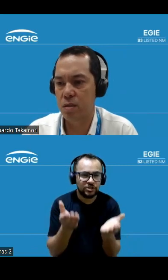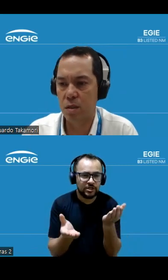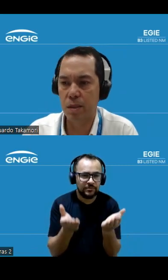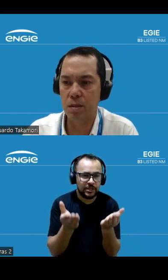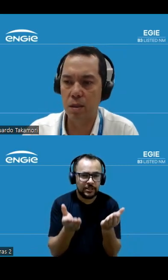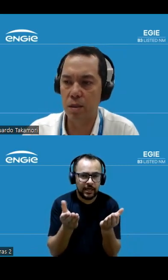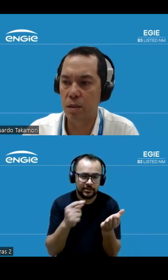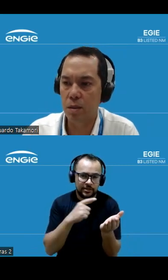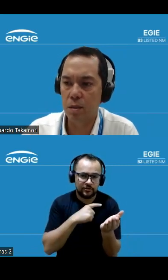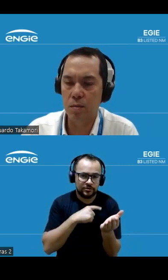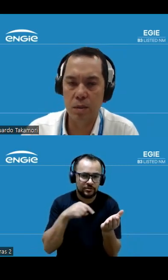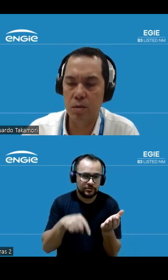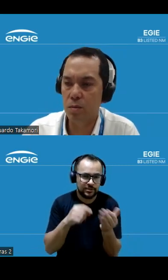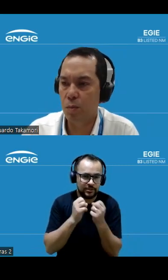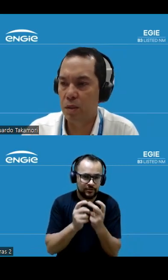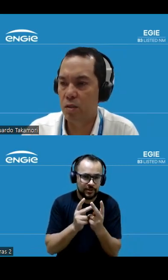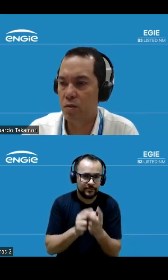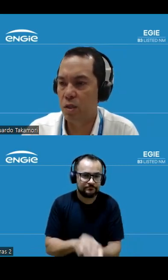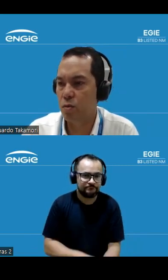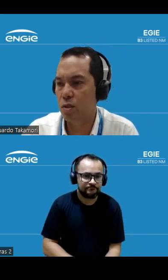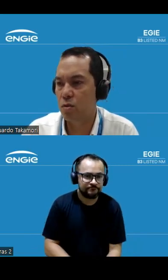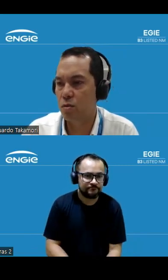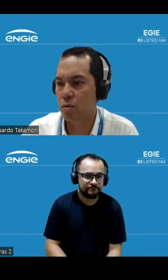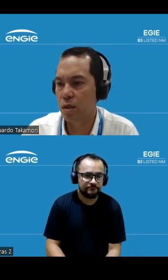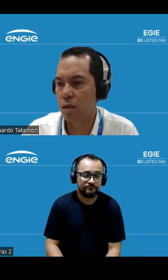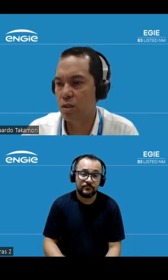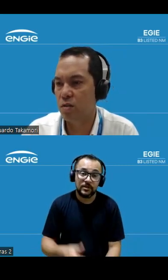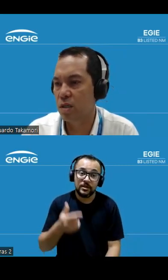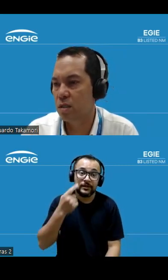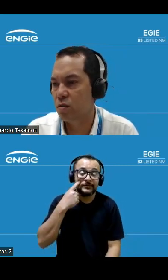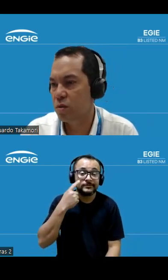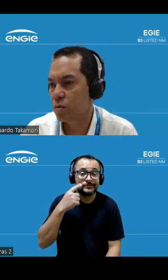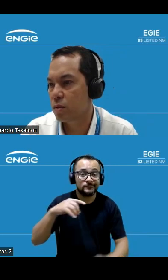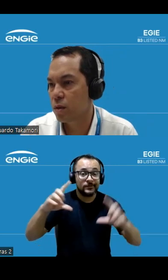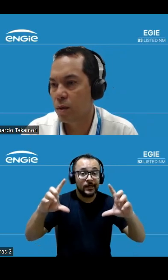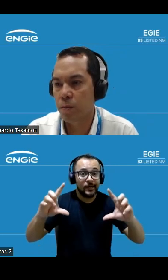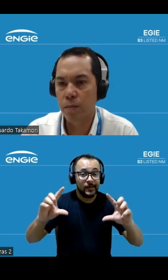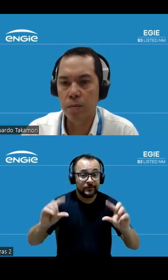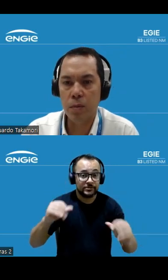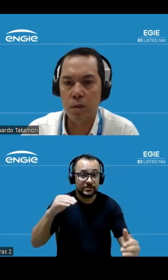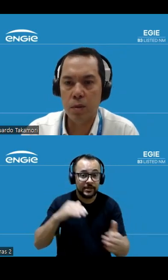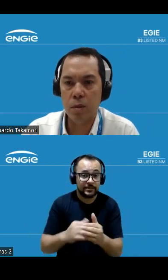equivalente desse trimestre aqui mas com expectativa de reduzir isso caixa equivalente até o final do ano